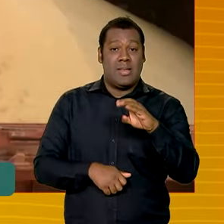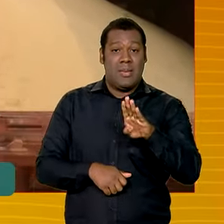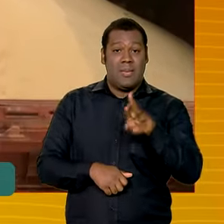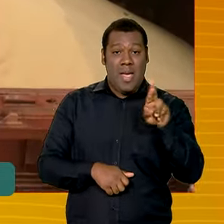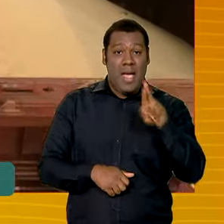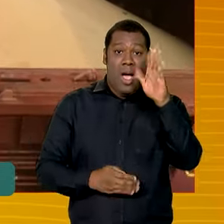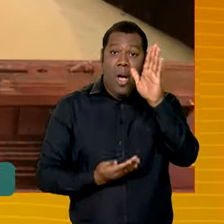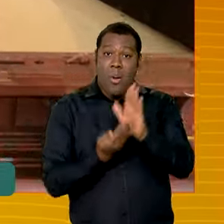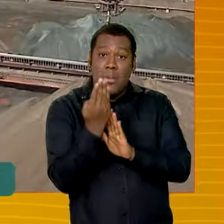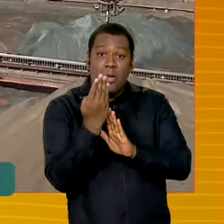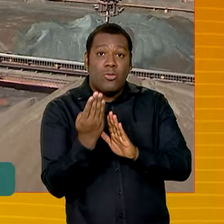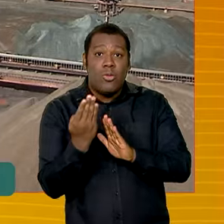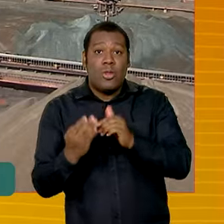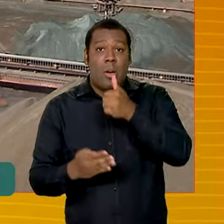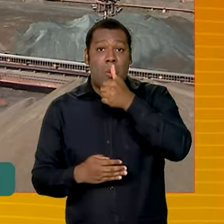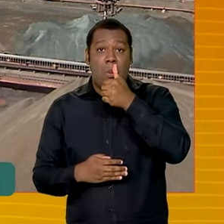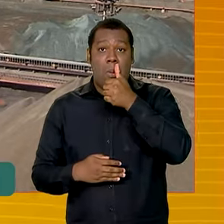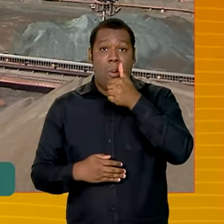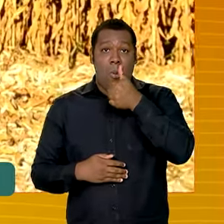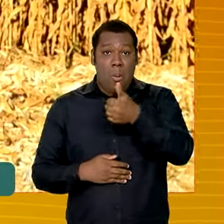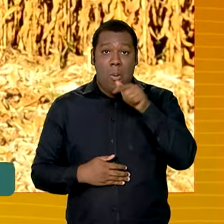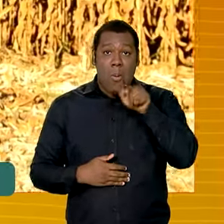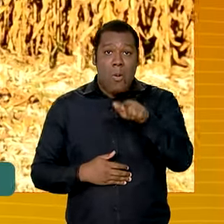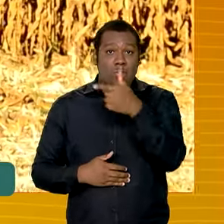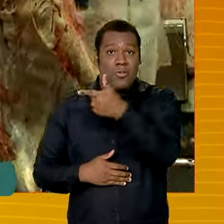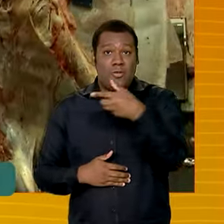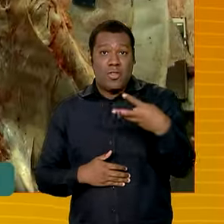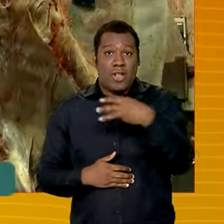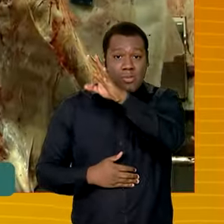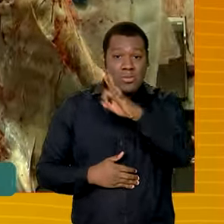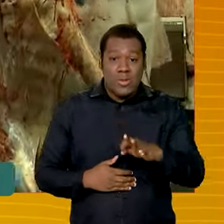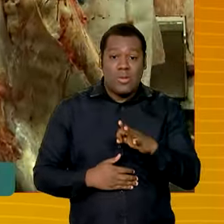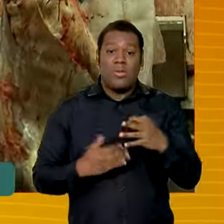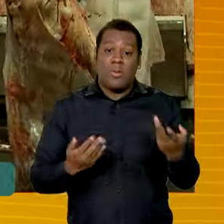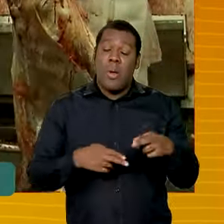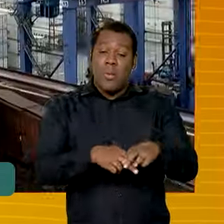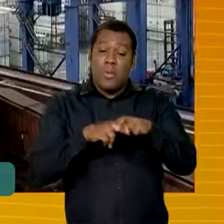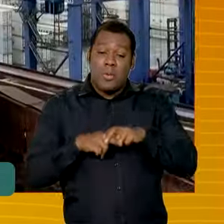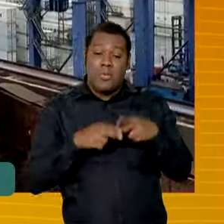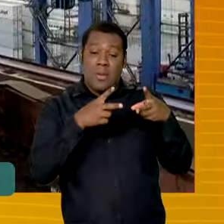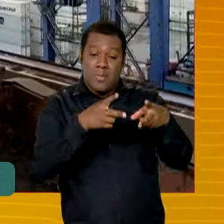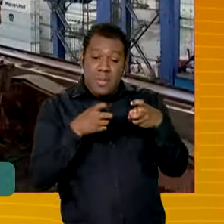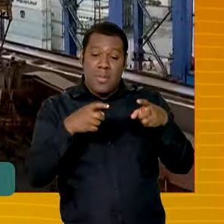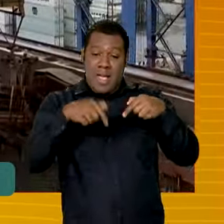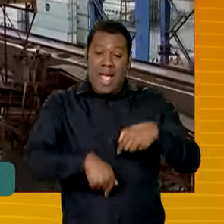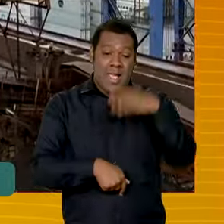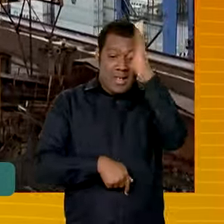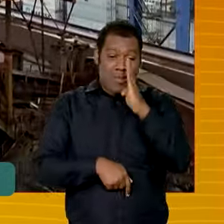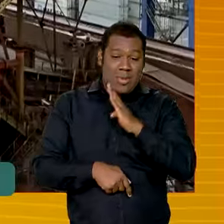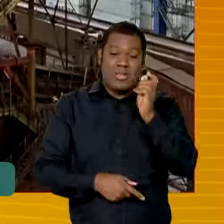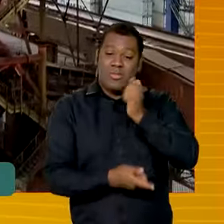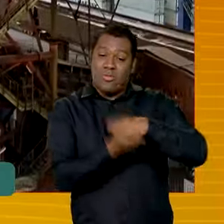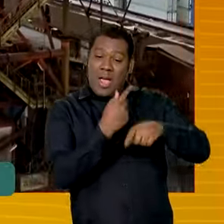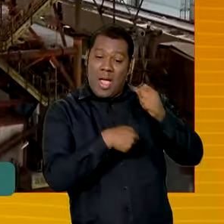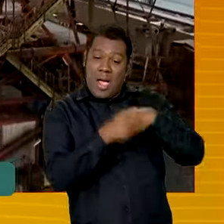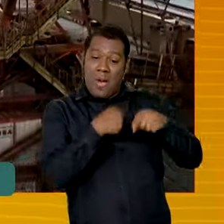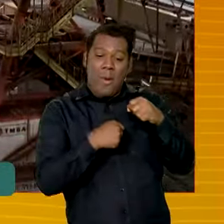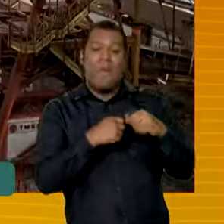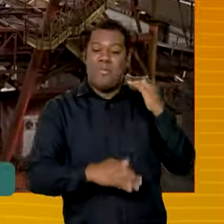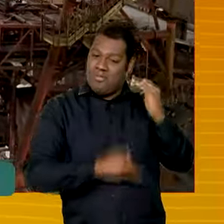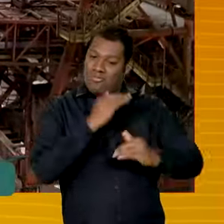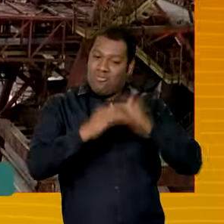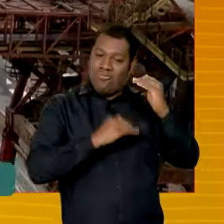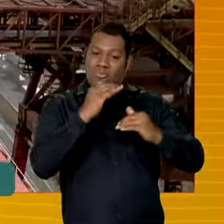alta de 1,23%. Com isso, é possível notar que a economia do Brasil começou o ano em